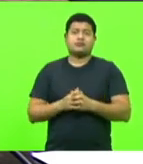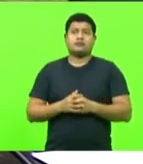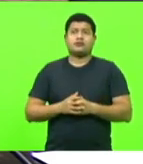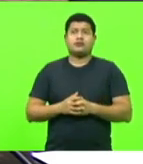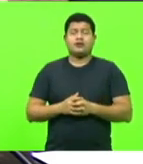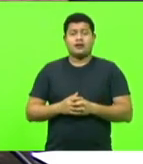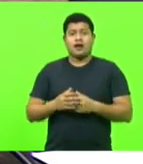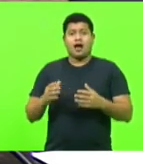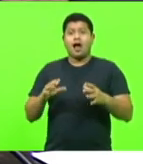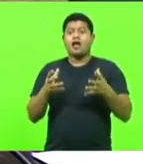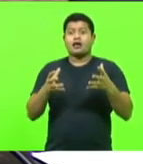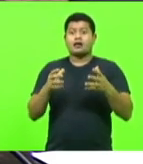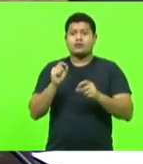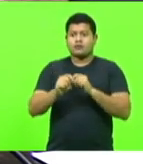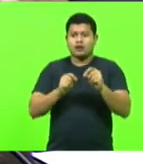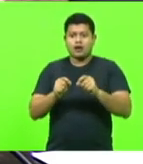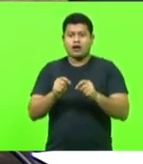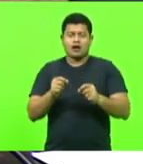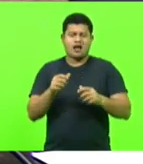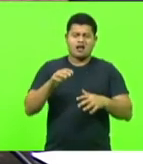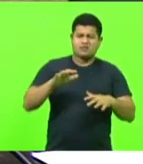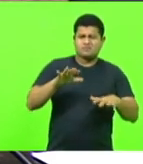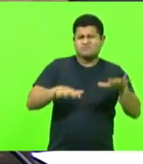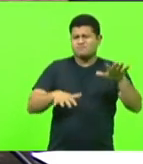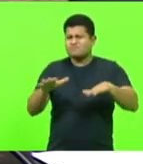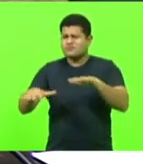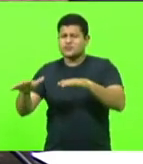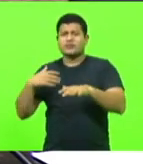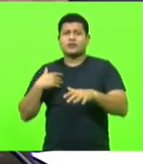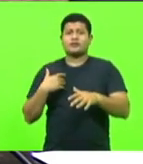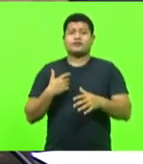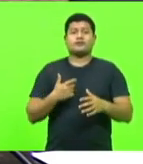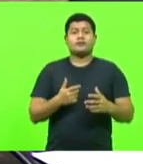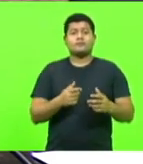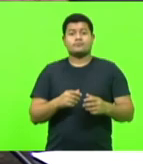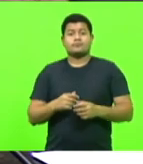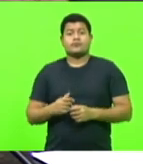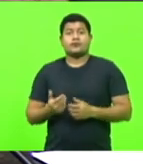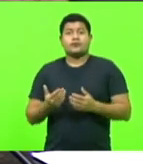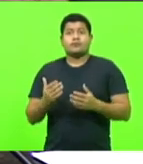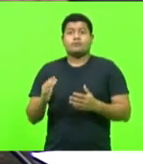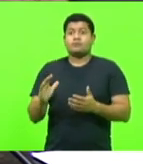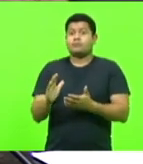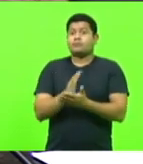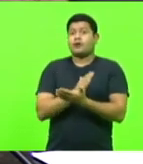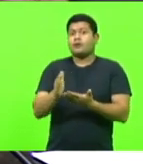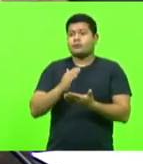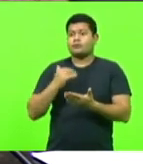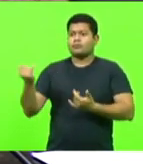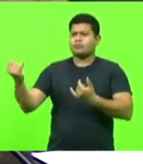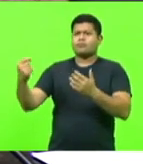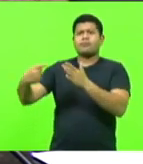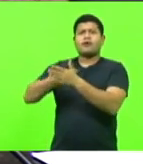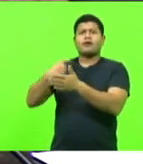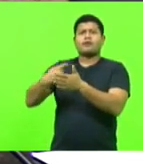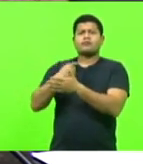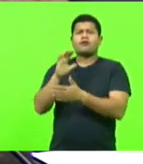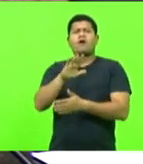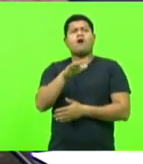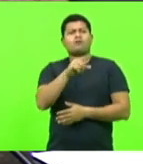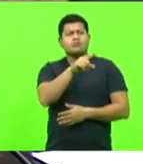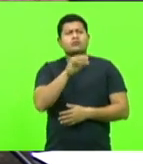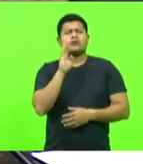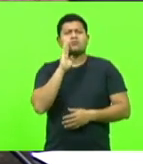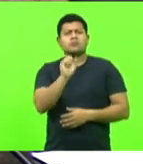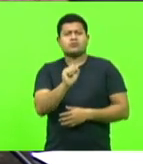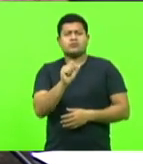faz tudo mais ou menos. Mas, quando eu digo isso, algumas pessoas perguntam, tá Bruno, mas o que você acha que